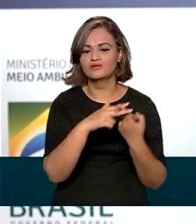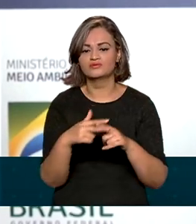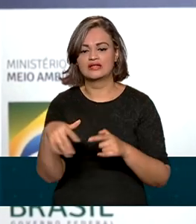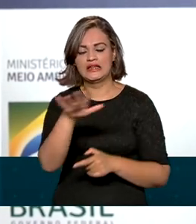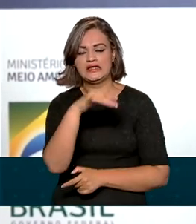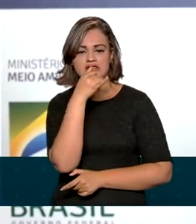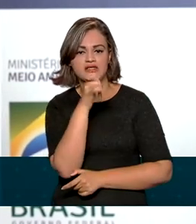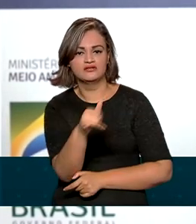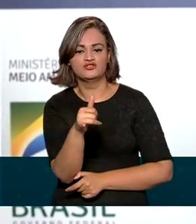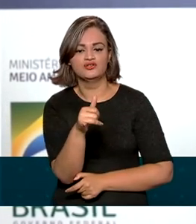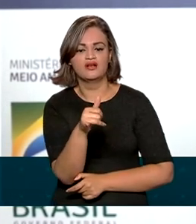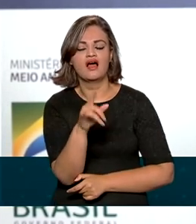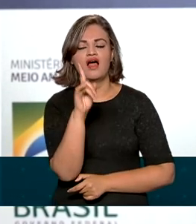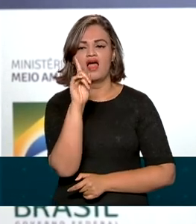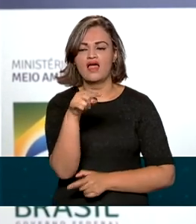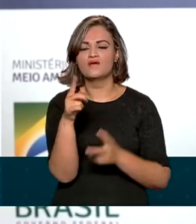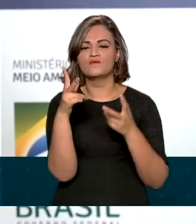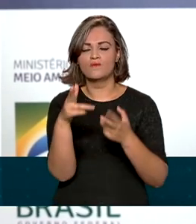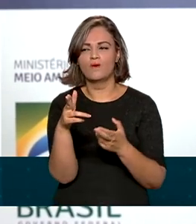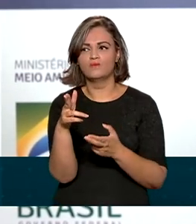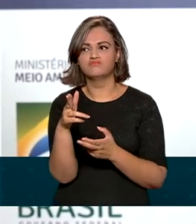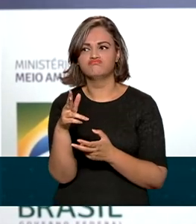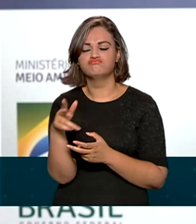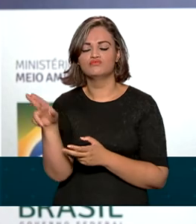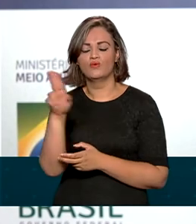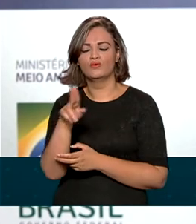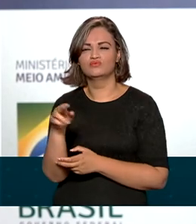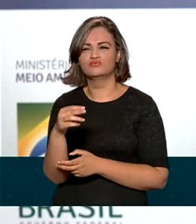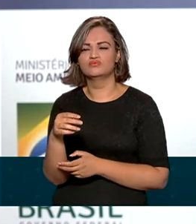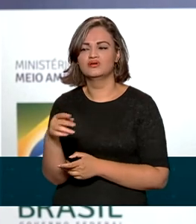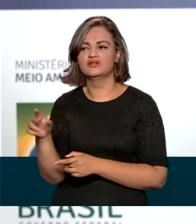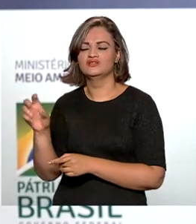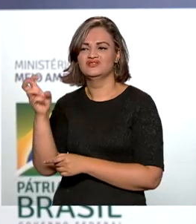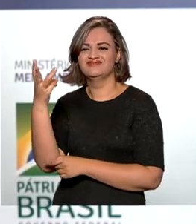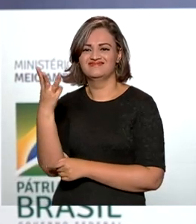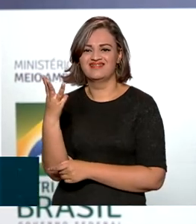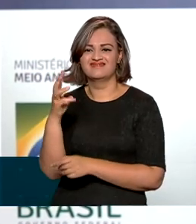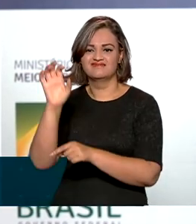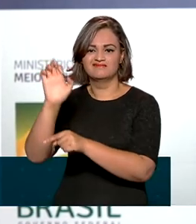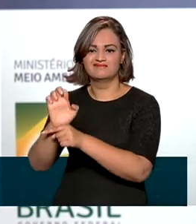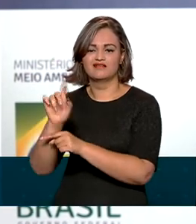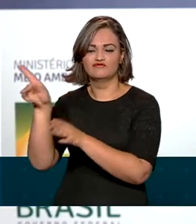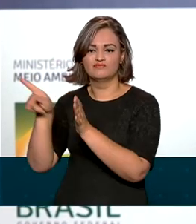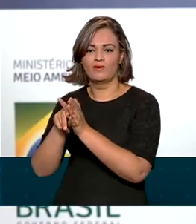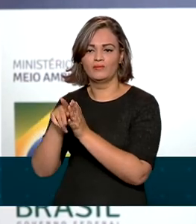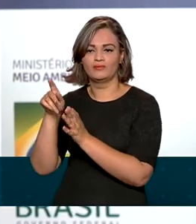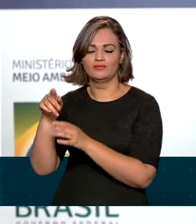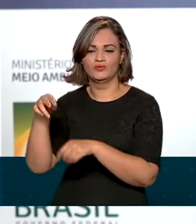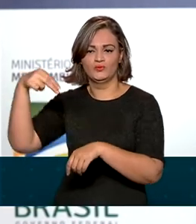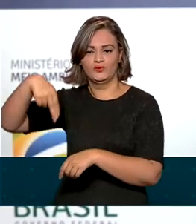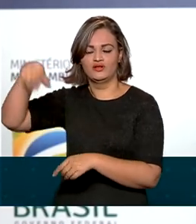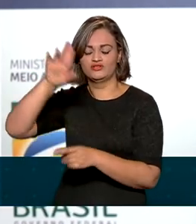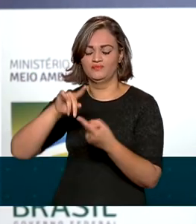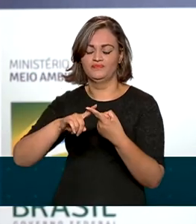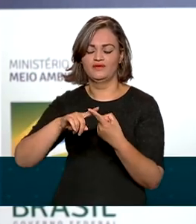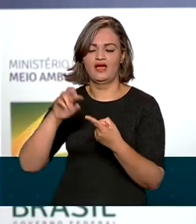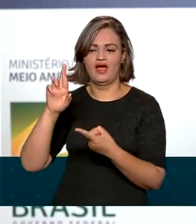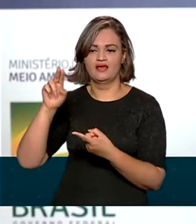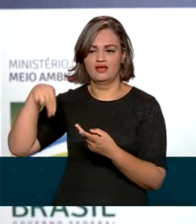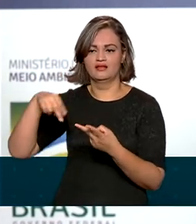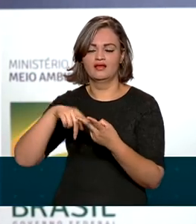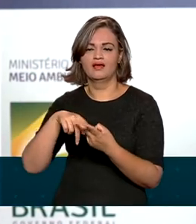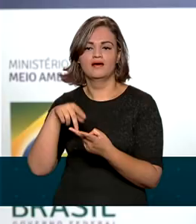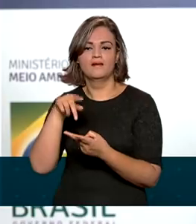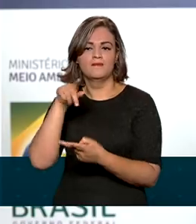energia é o equivalente ao consumo de três estados do Nordeste, o Rio Grande do Norte, a Paraíba